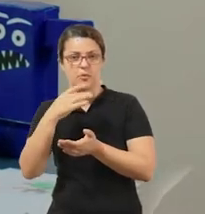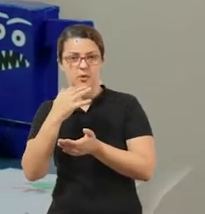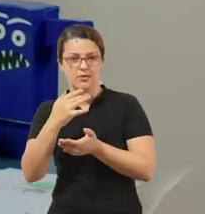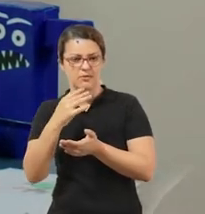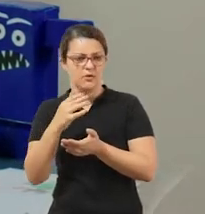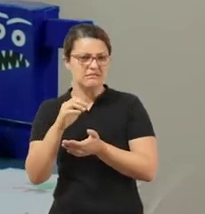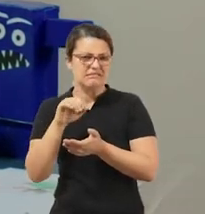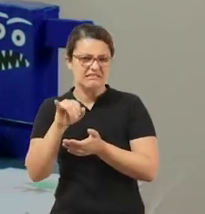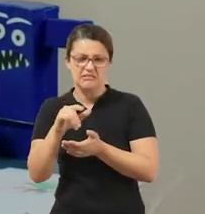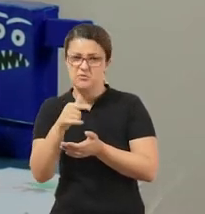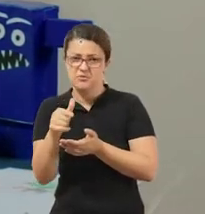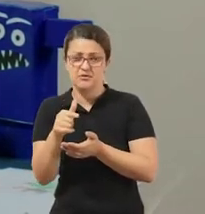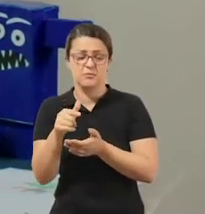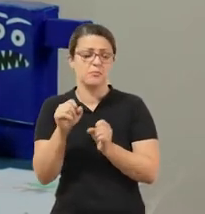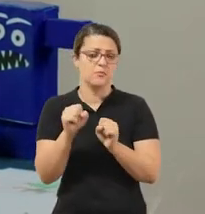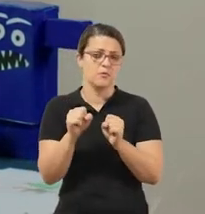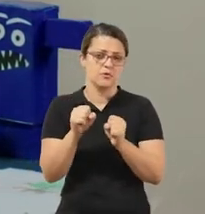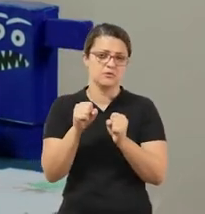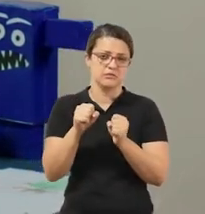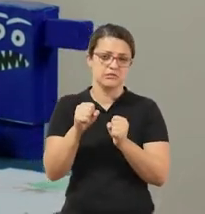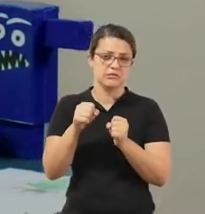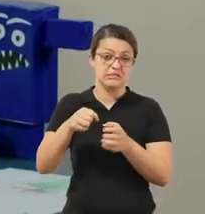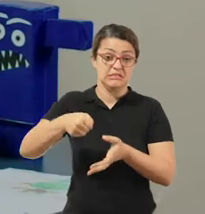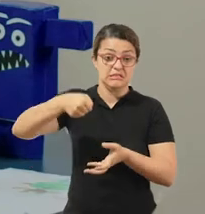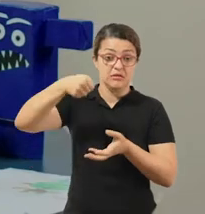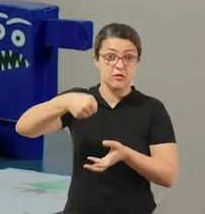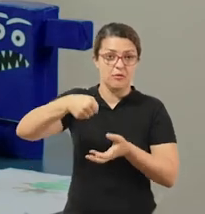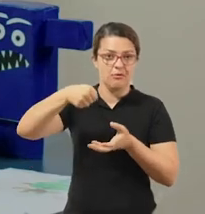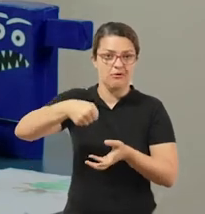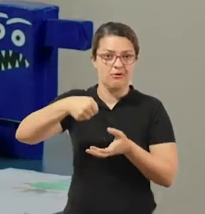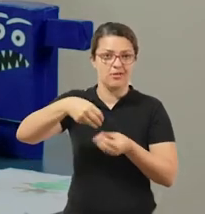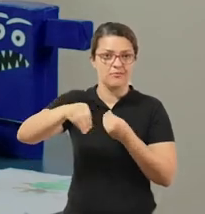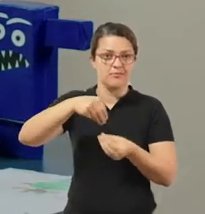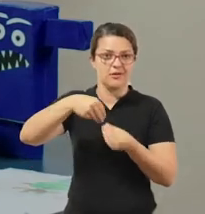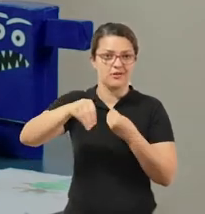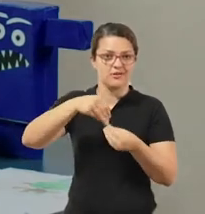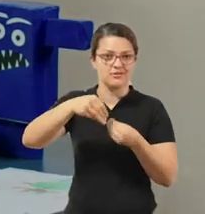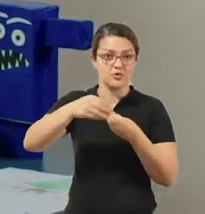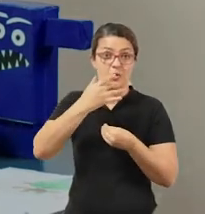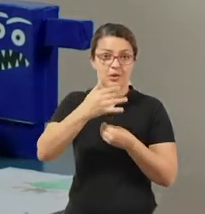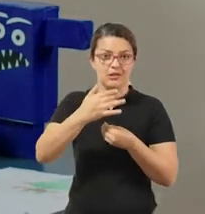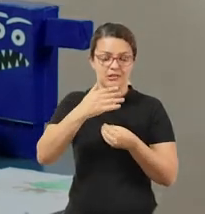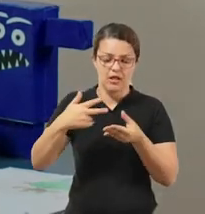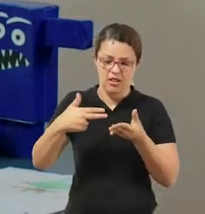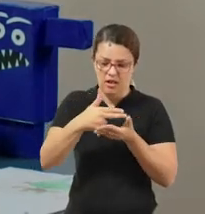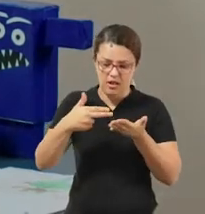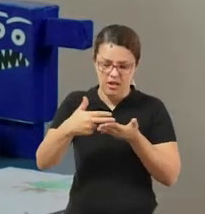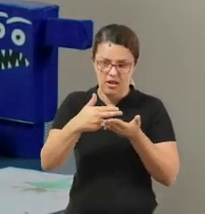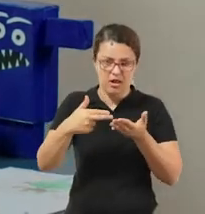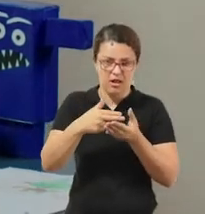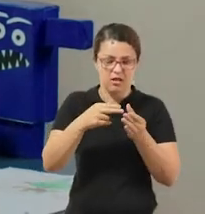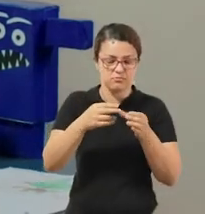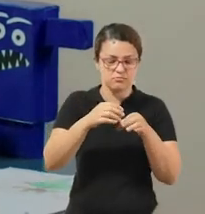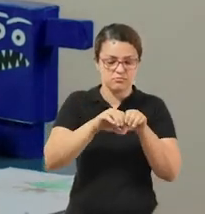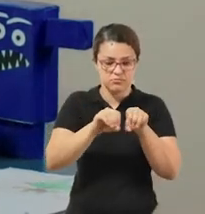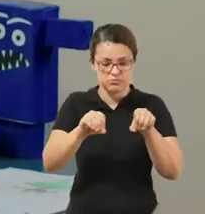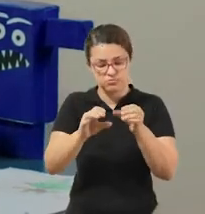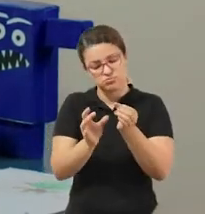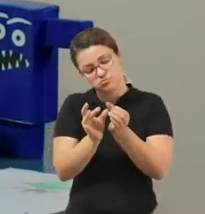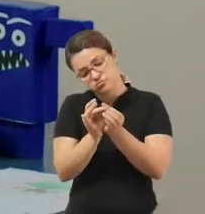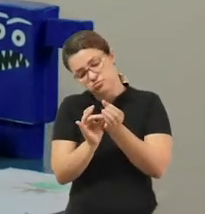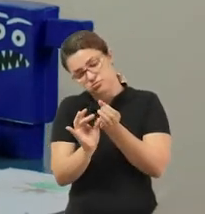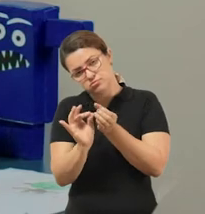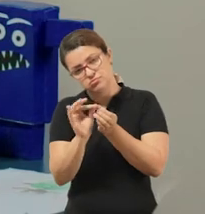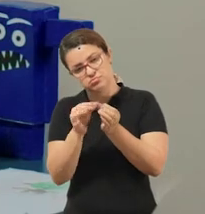plástica. Aquelas que a mamãe traz do supermercado. Cortem as tirinhas e o papel ou a sacolinha,